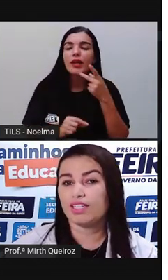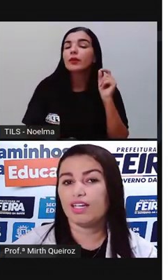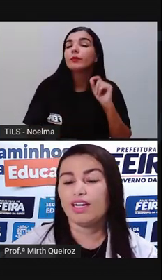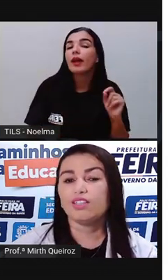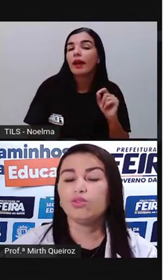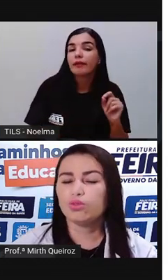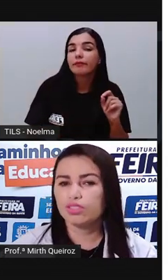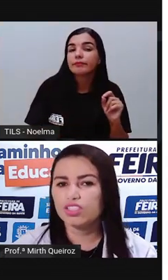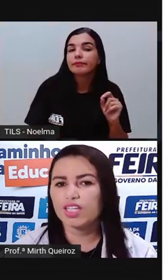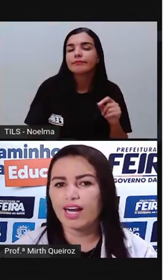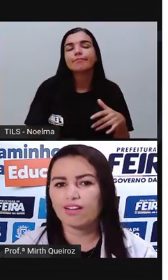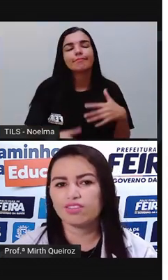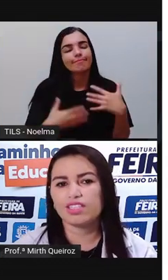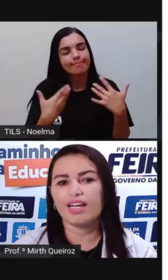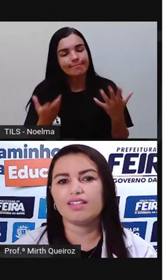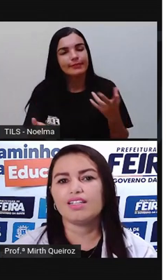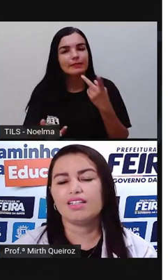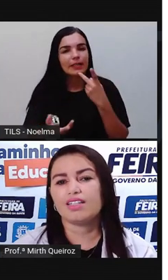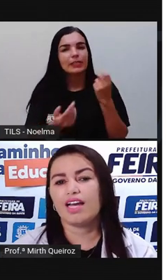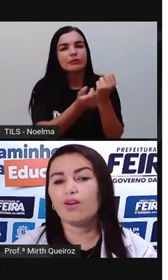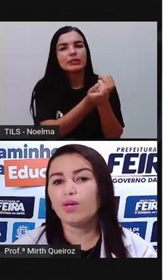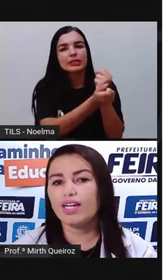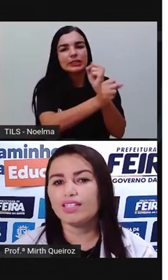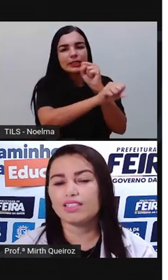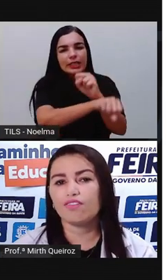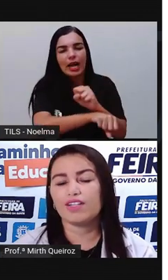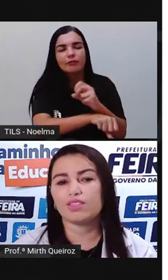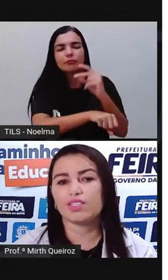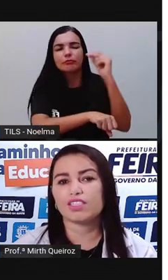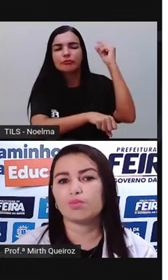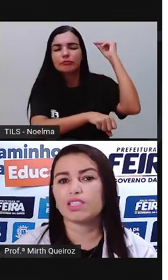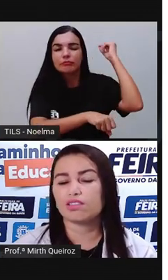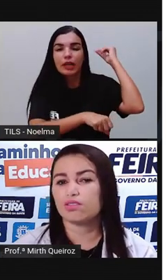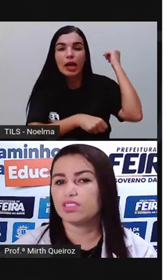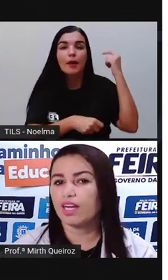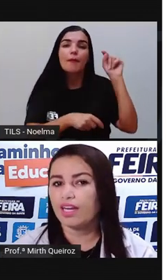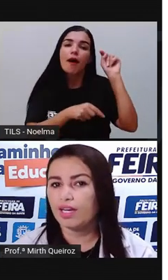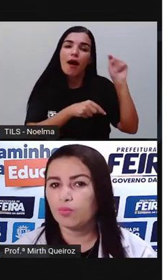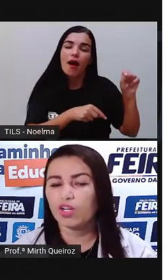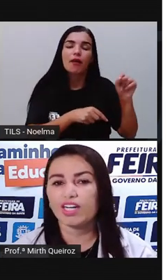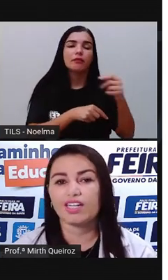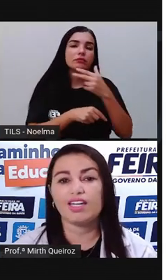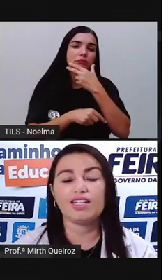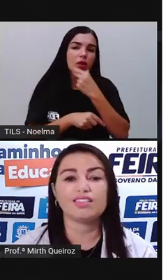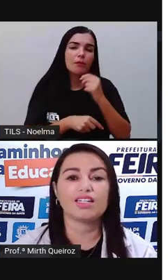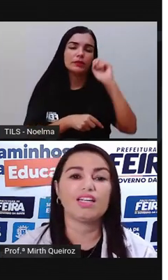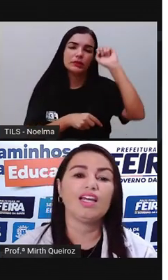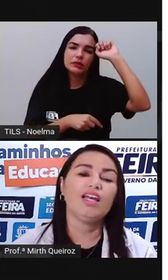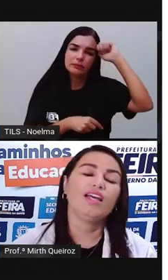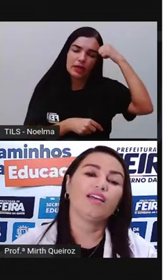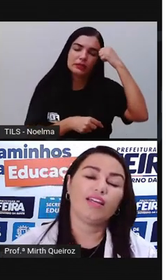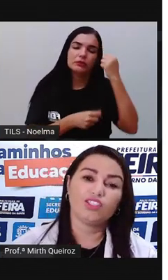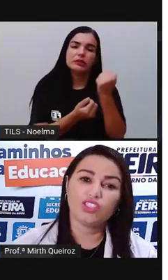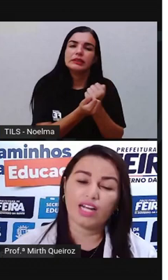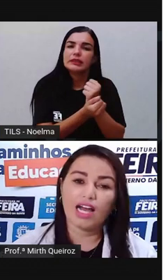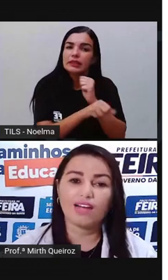isso aí? Dos escravos, né? Que eram eles que faziam essas plantações na época, eram eles que